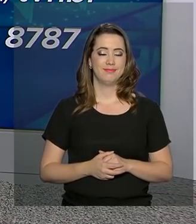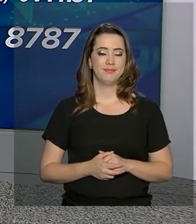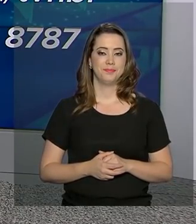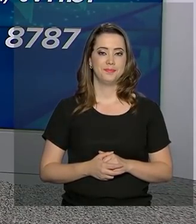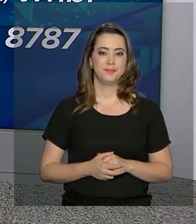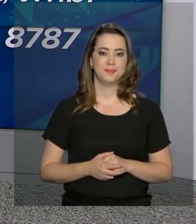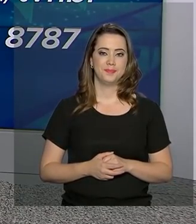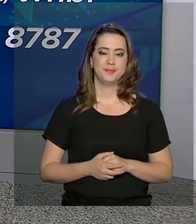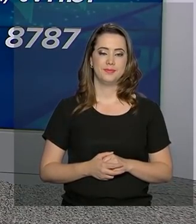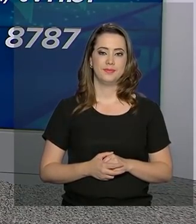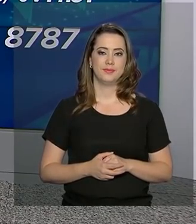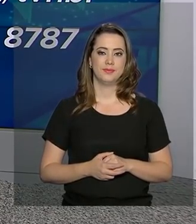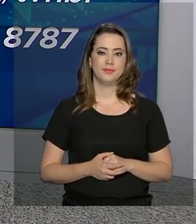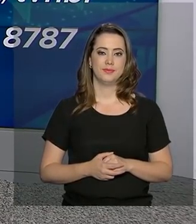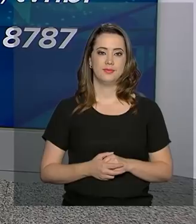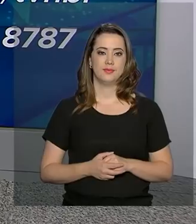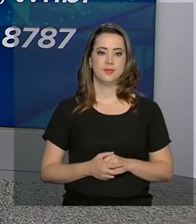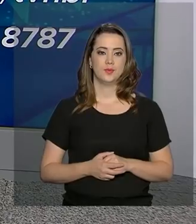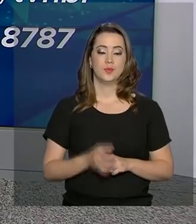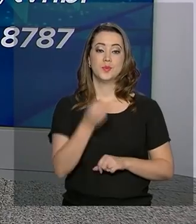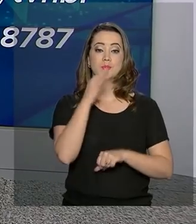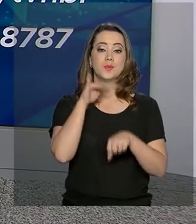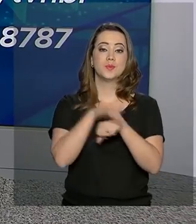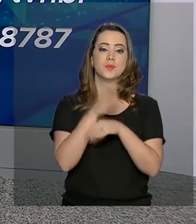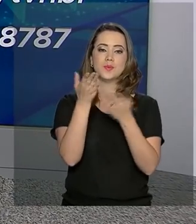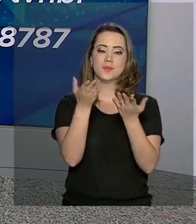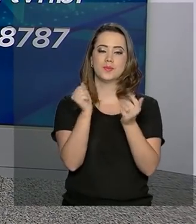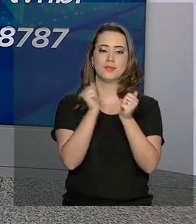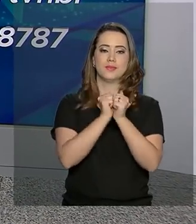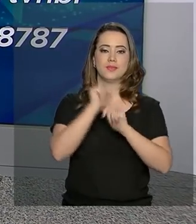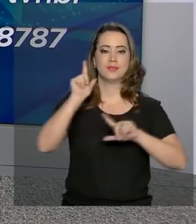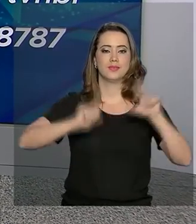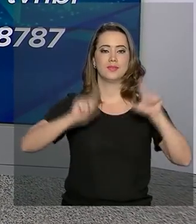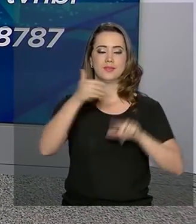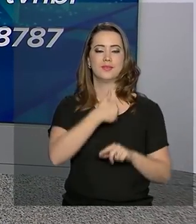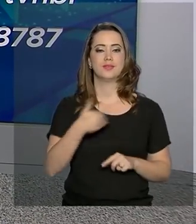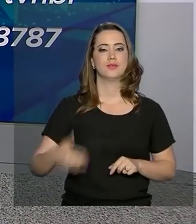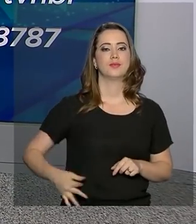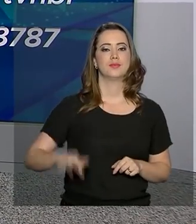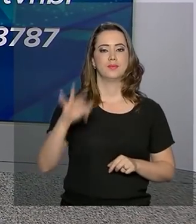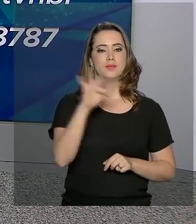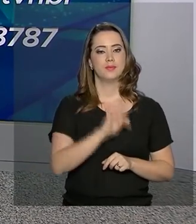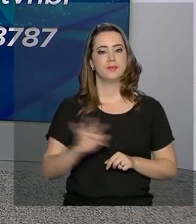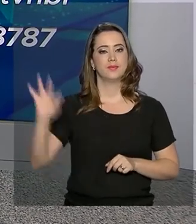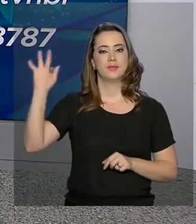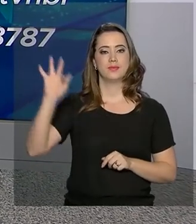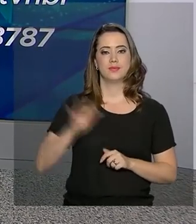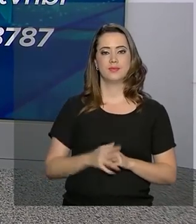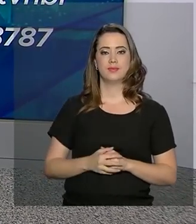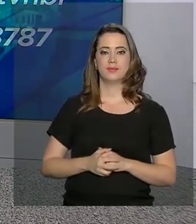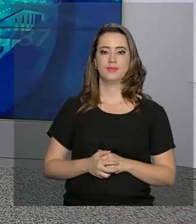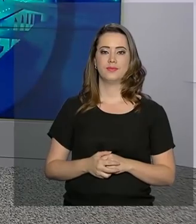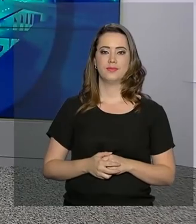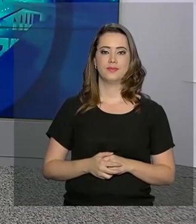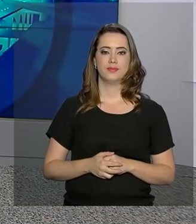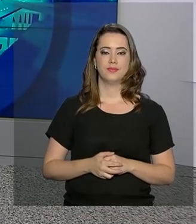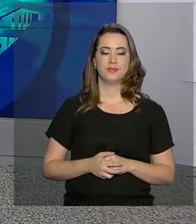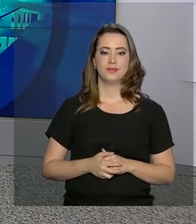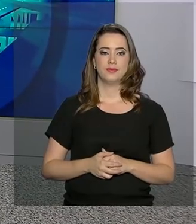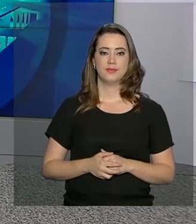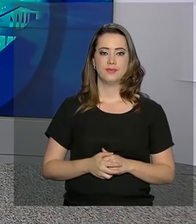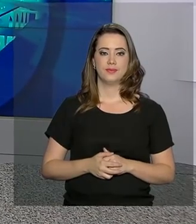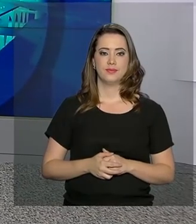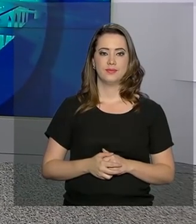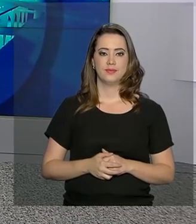-8787. Uma boa noite para você. E continue com a gente na NBR, a TV do Governo